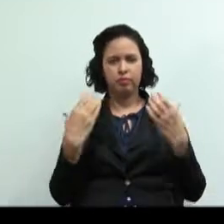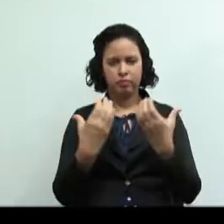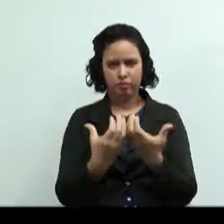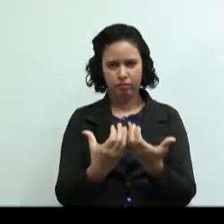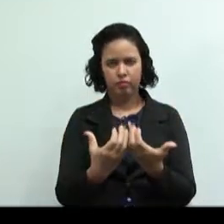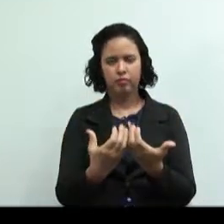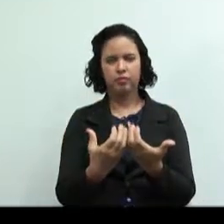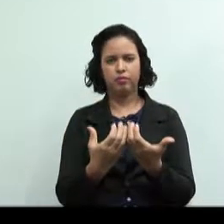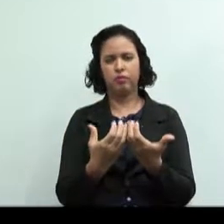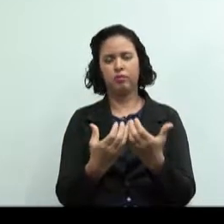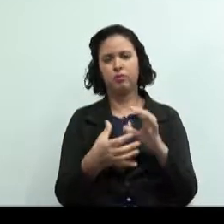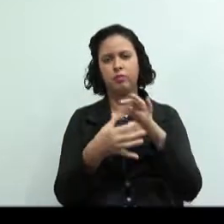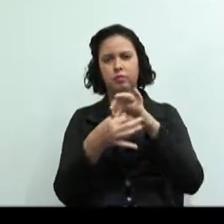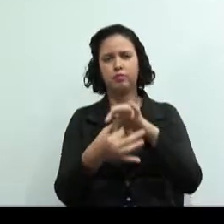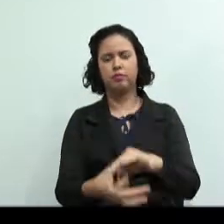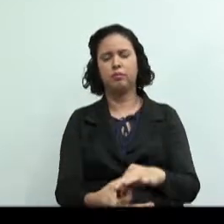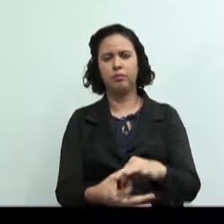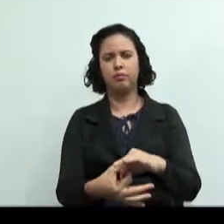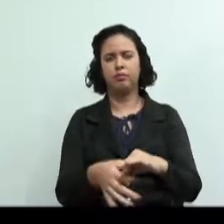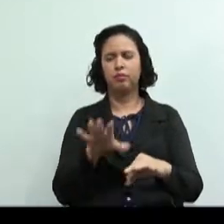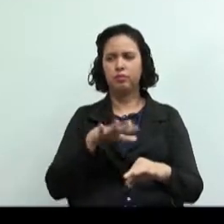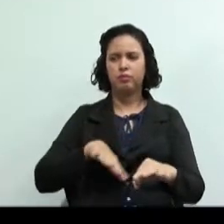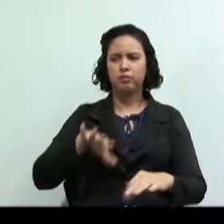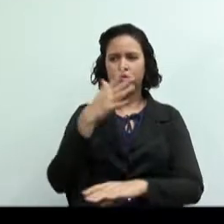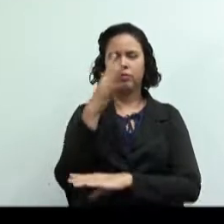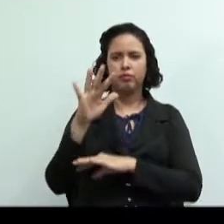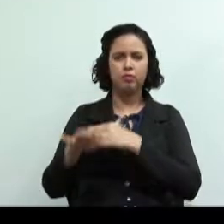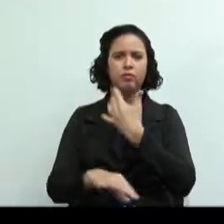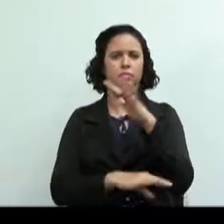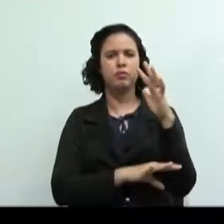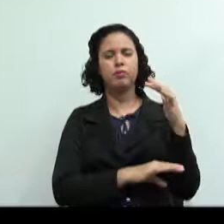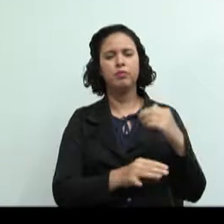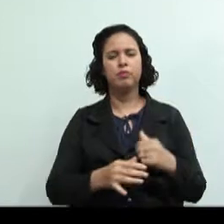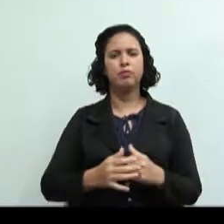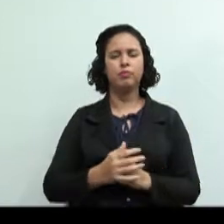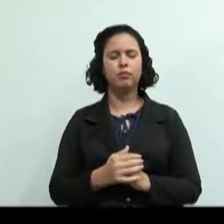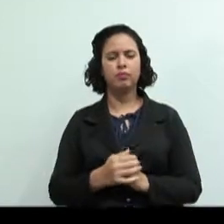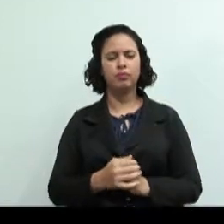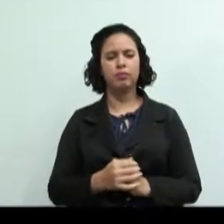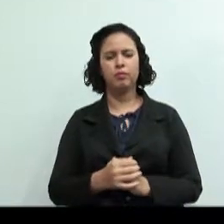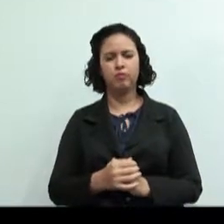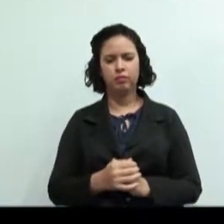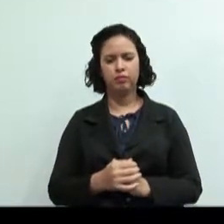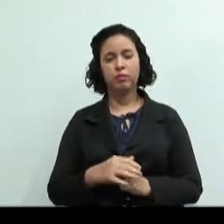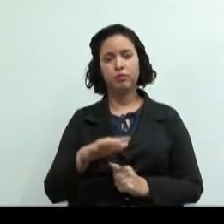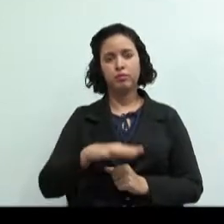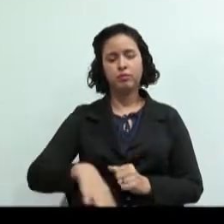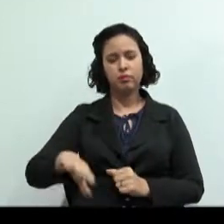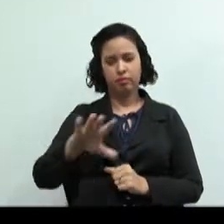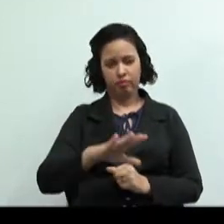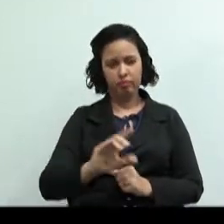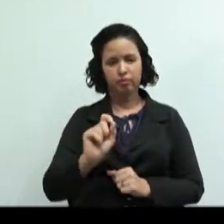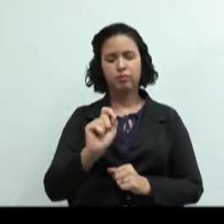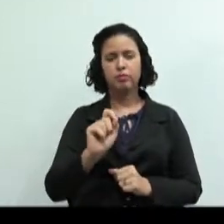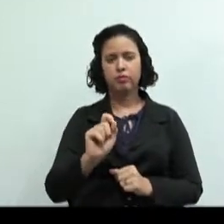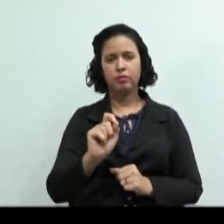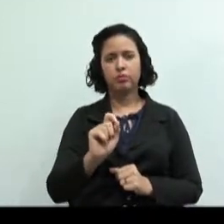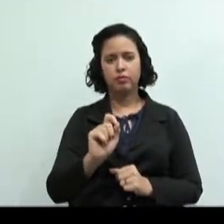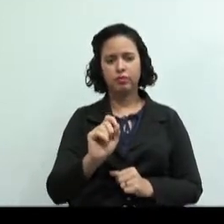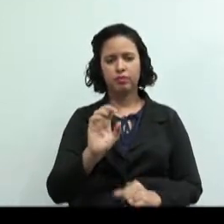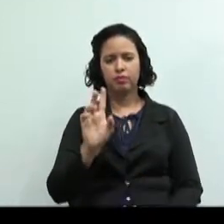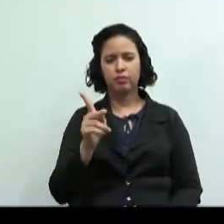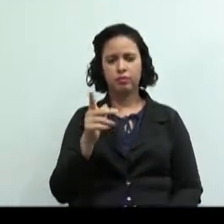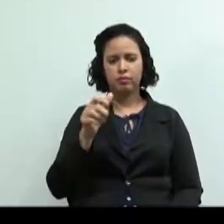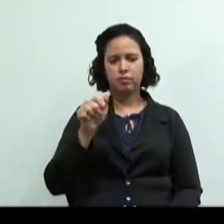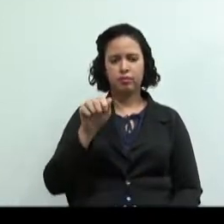aproximar os turistas das riquezas regionais. E o ramo habitacional, que veremos